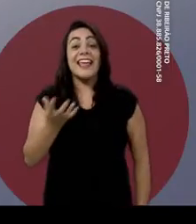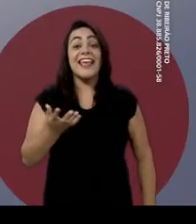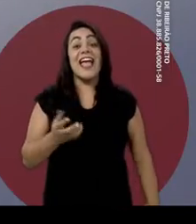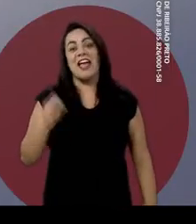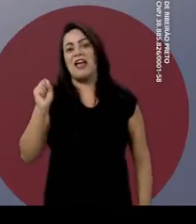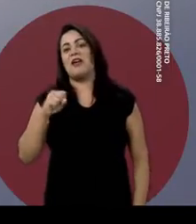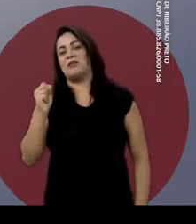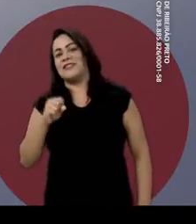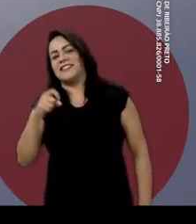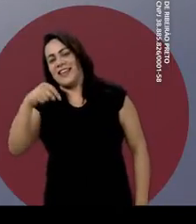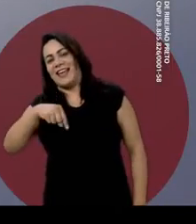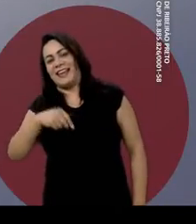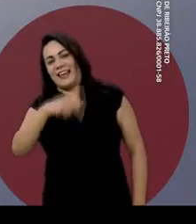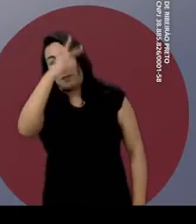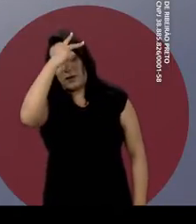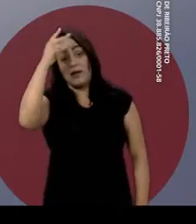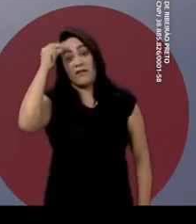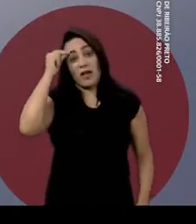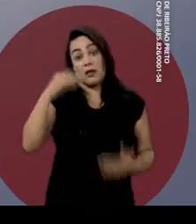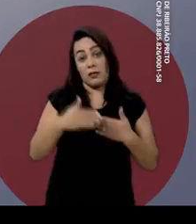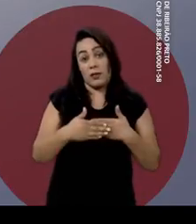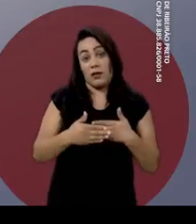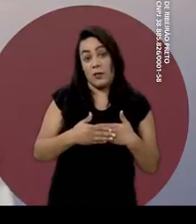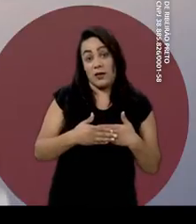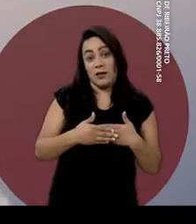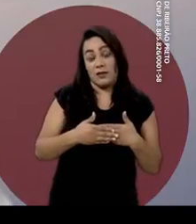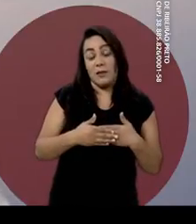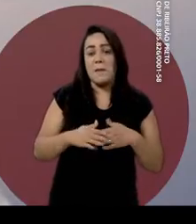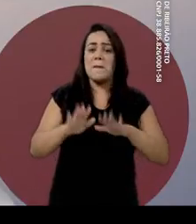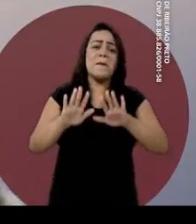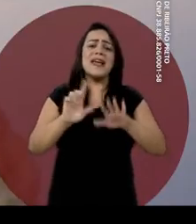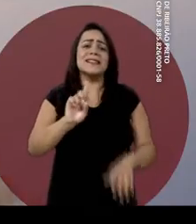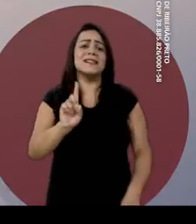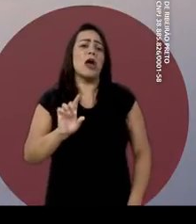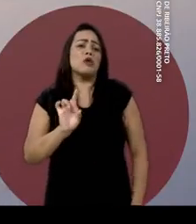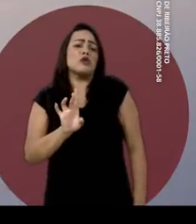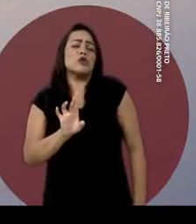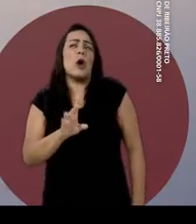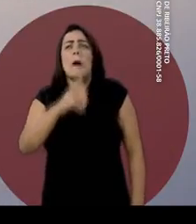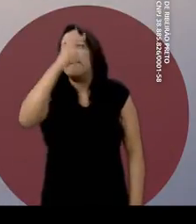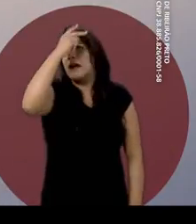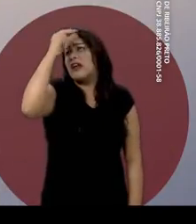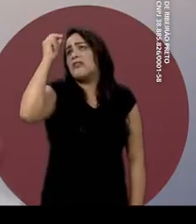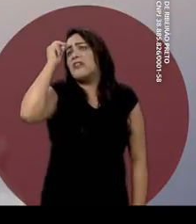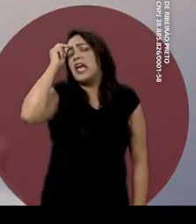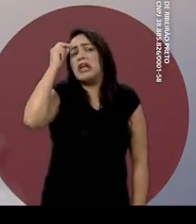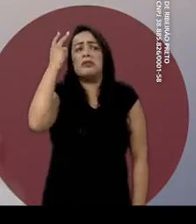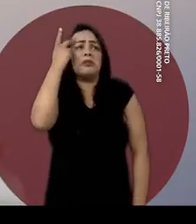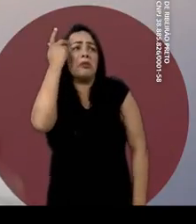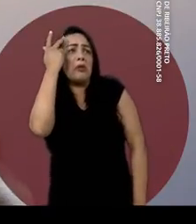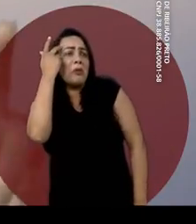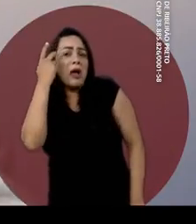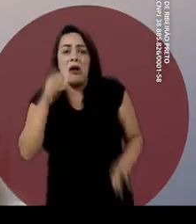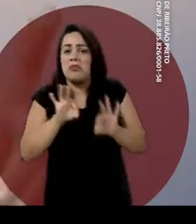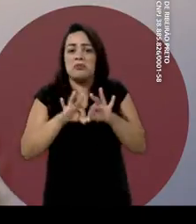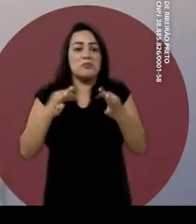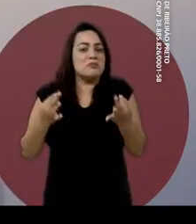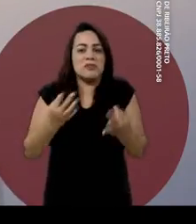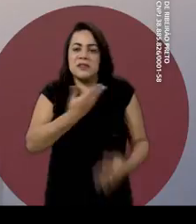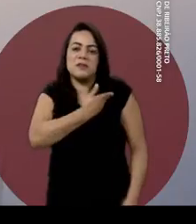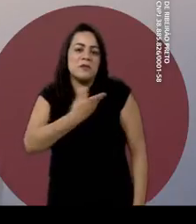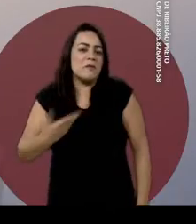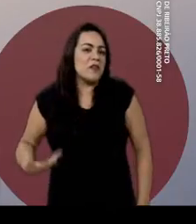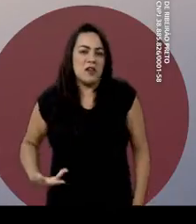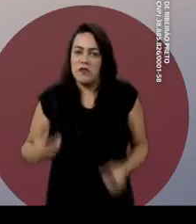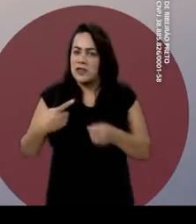eu quero ser sim prefeito de Ribeirão Preto. Mas não apenas para ser mais um, para ser um simples